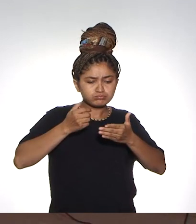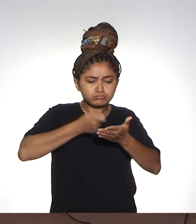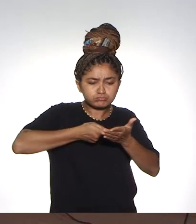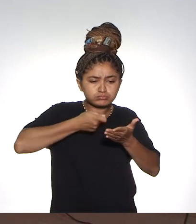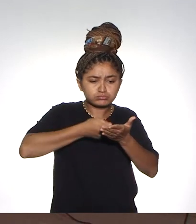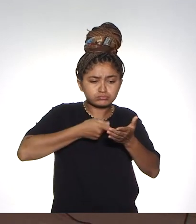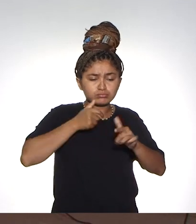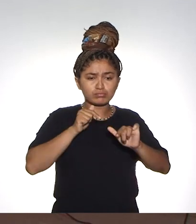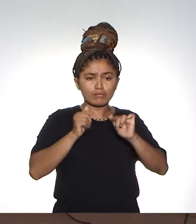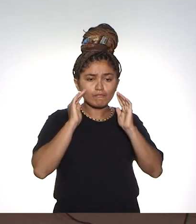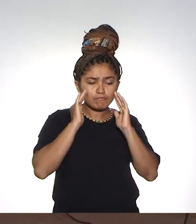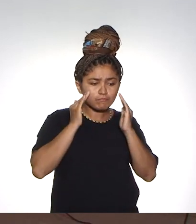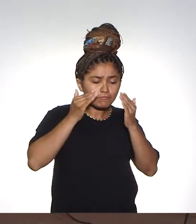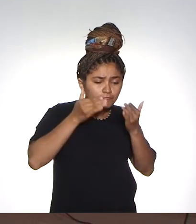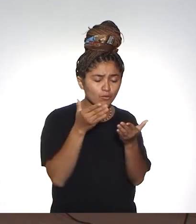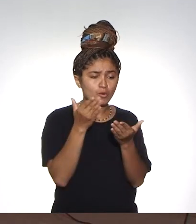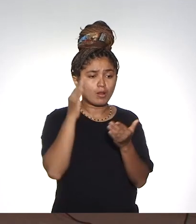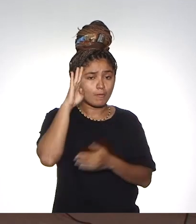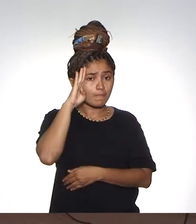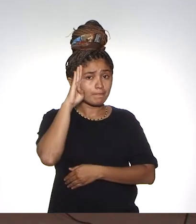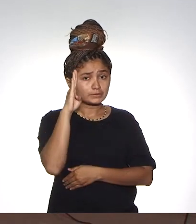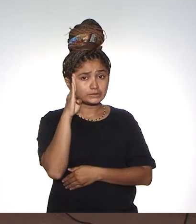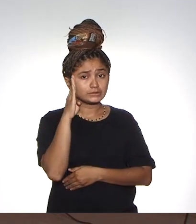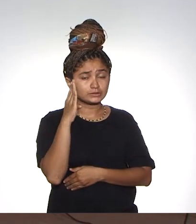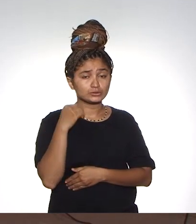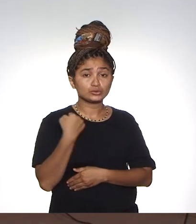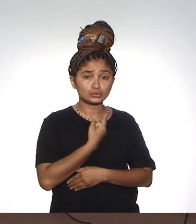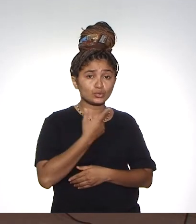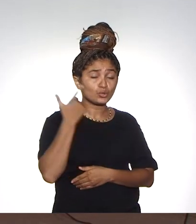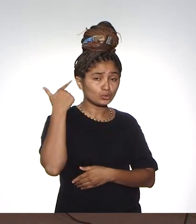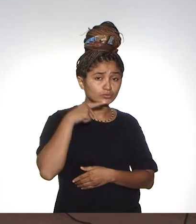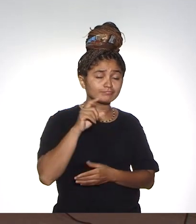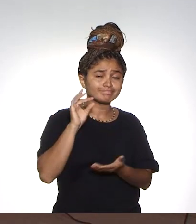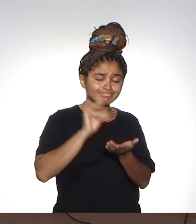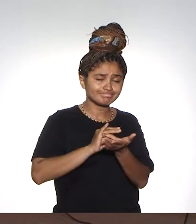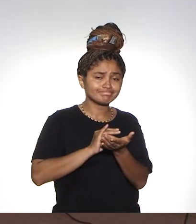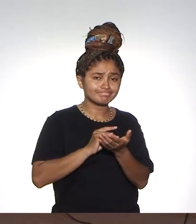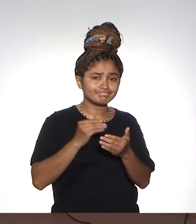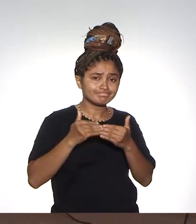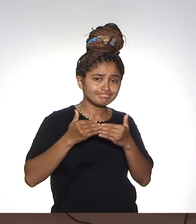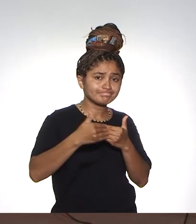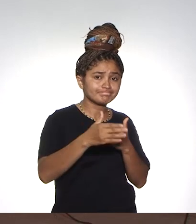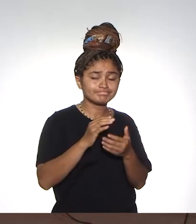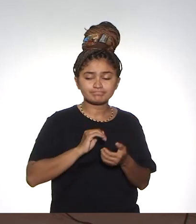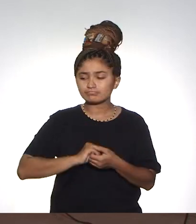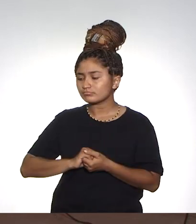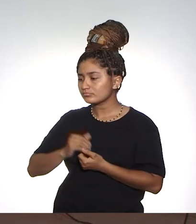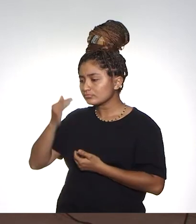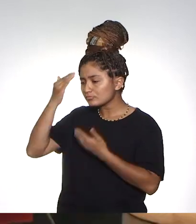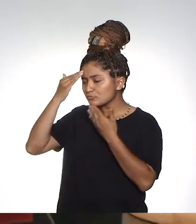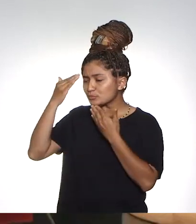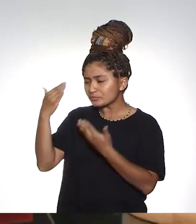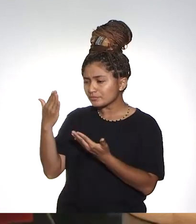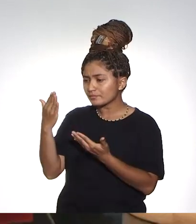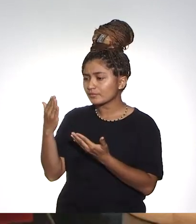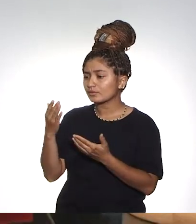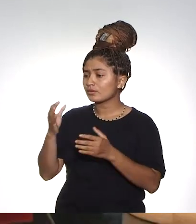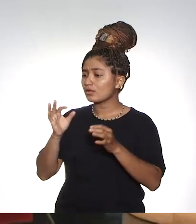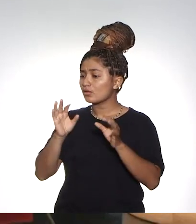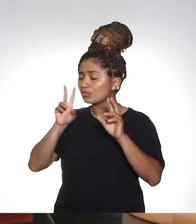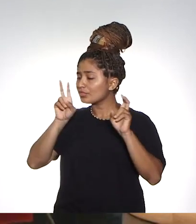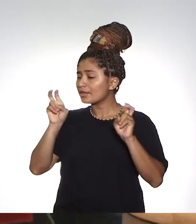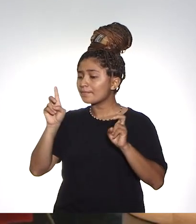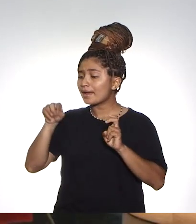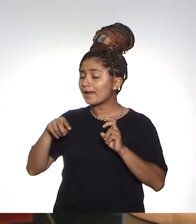deles e um trabalho, de certa forma, focado nas prioridades, que nós conseguimos, realmente, esse avanço. Certo. Muito obrigada.